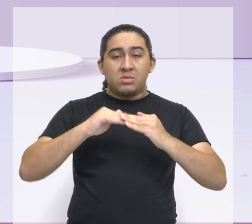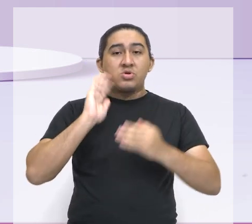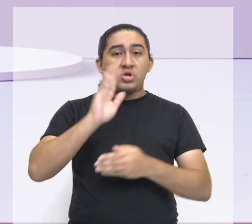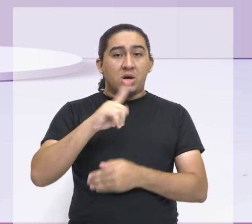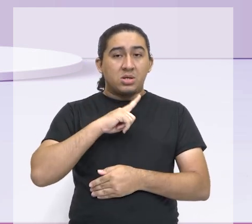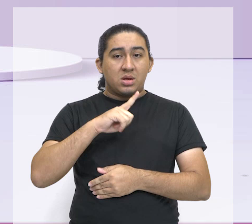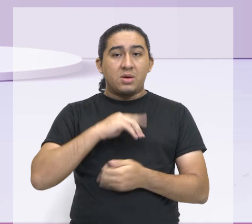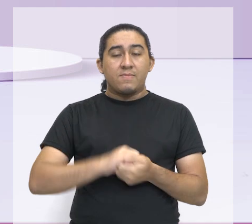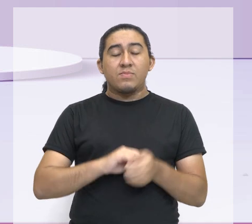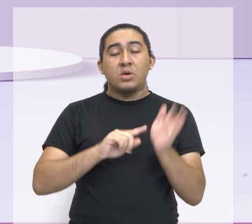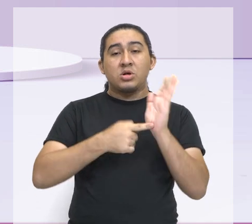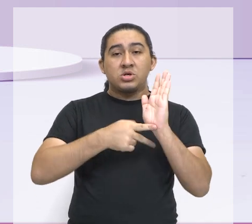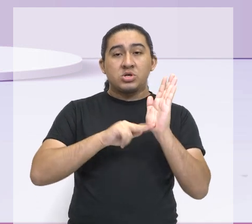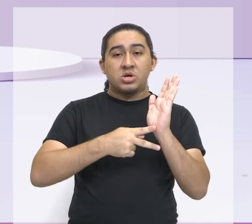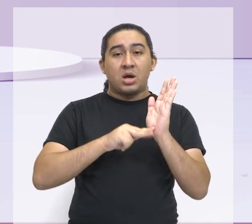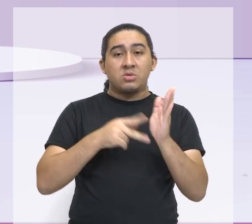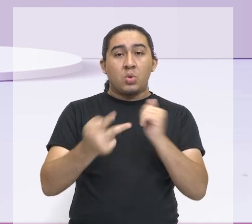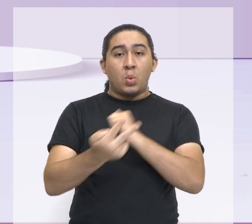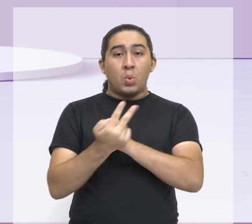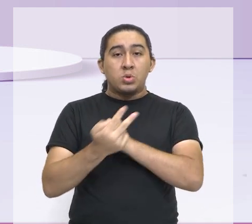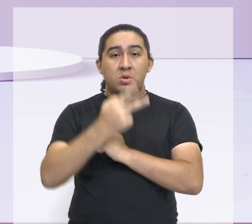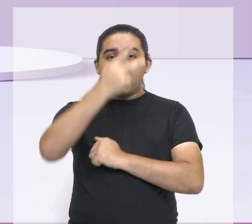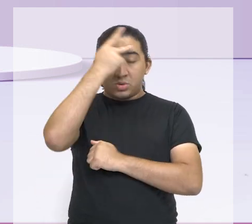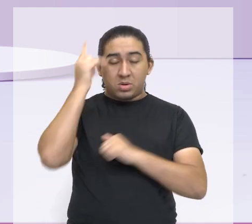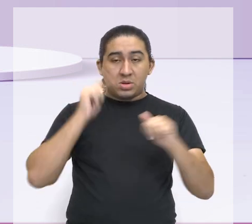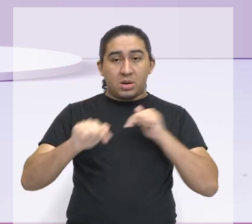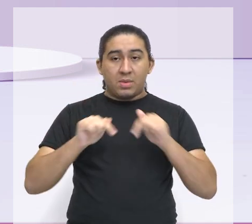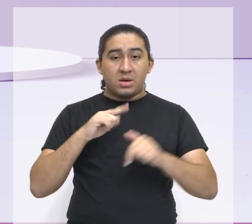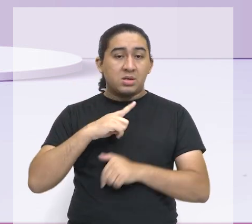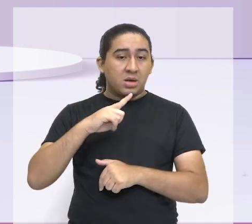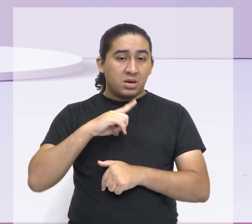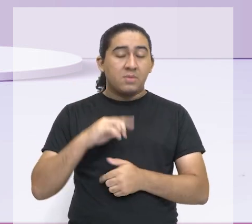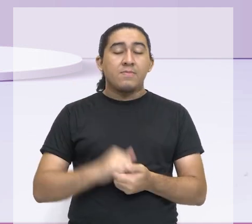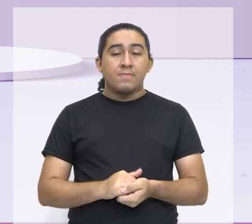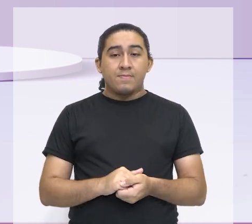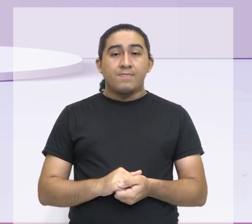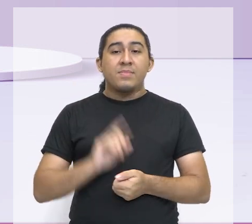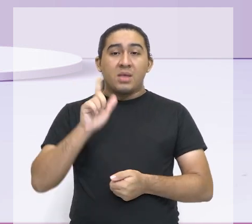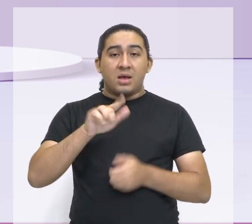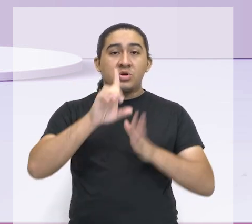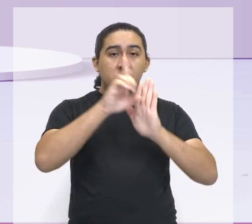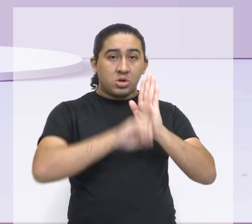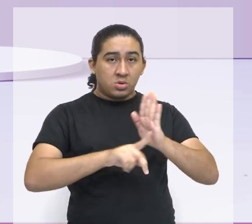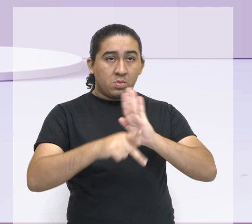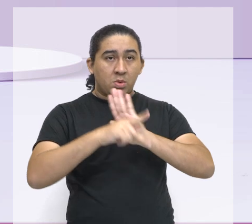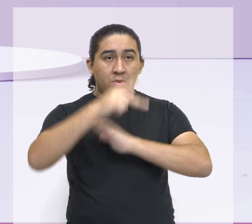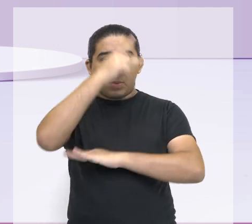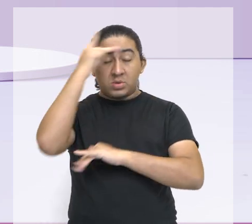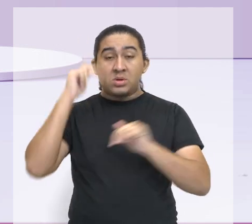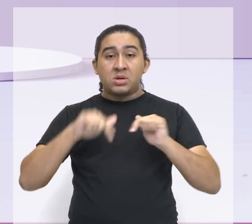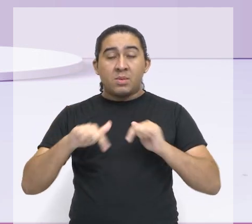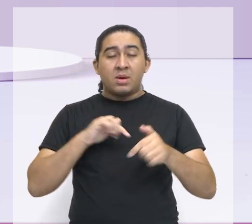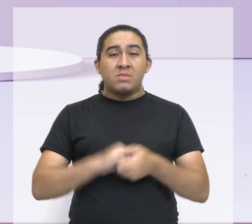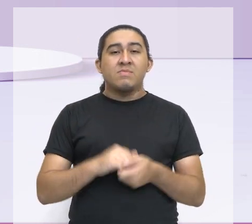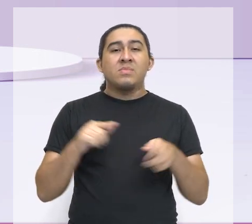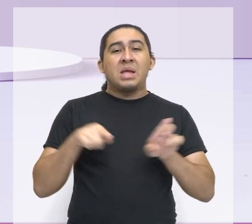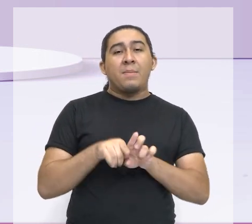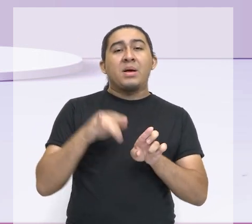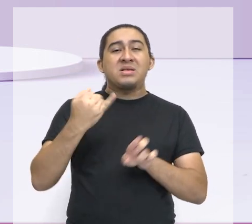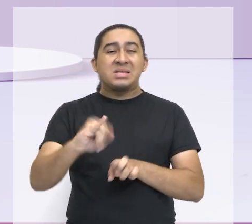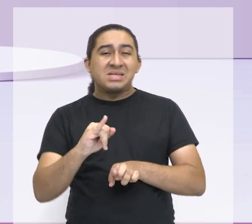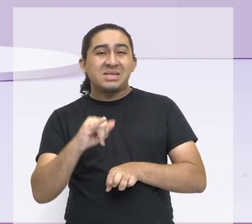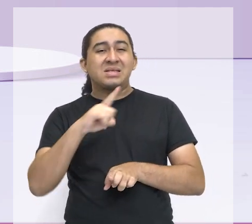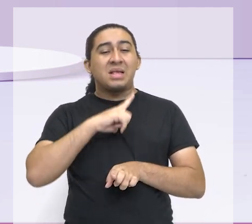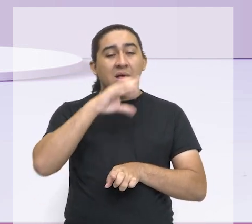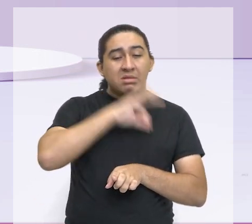Sindicatos para proteger e defender o trabalhador, são direitos dos trabalhadores. Fazem greve quando estão sendo